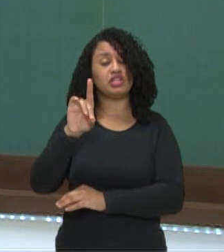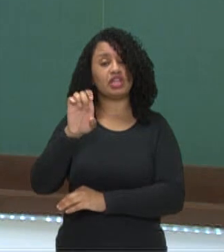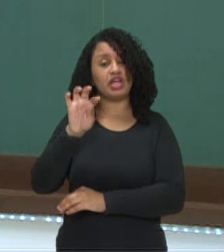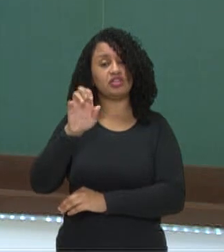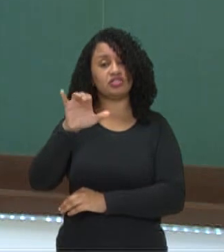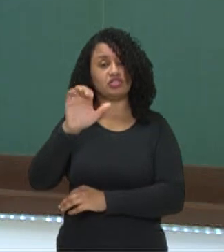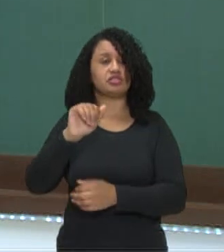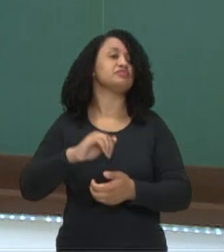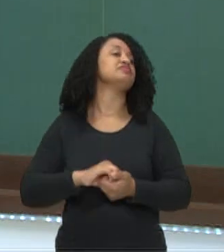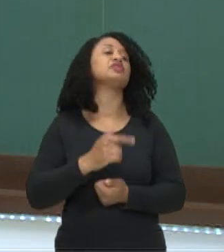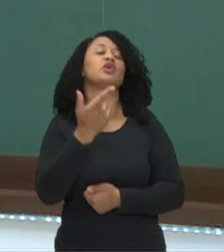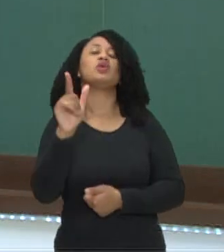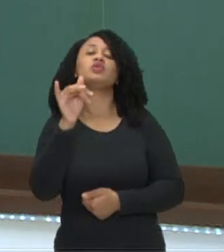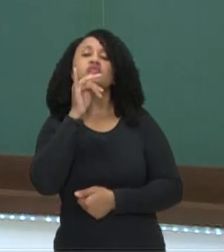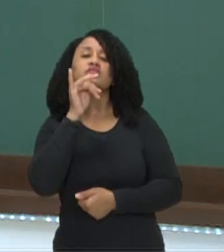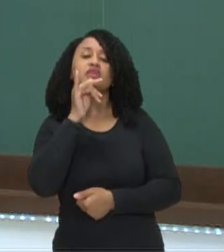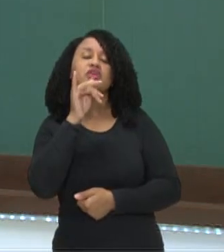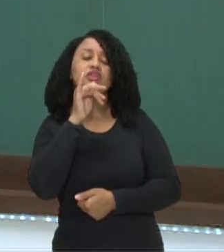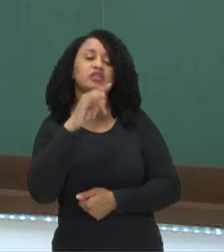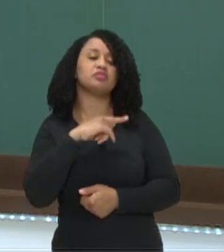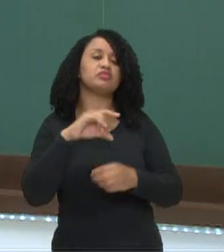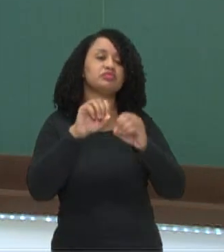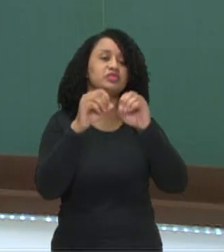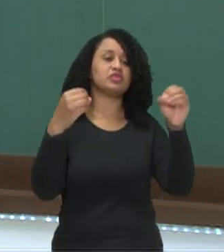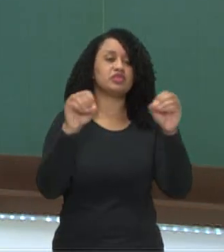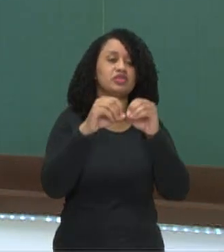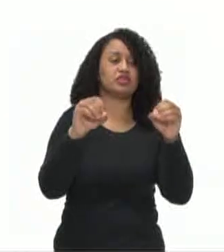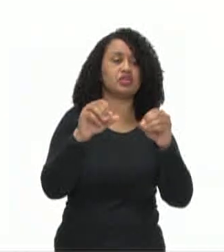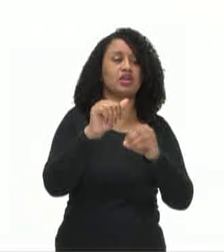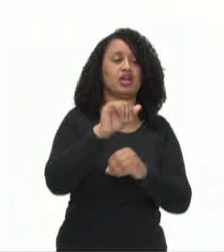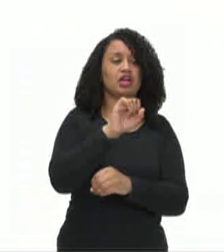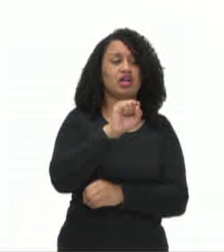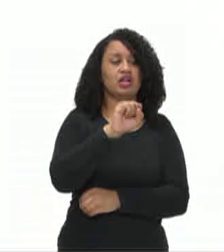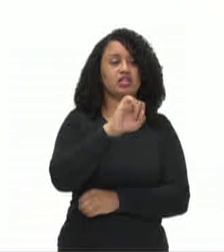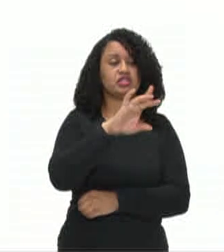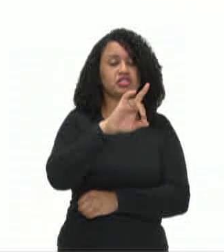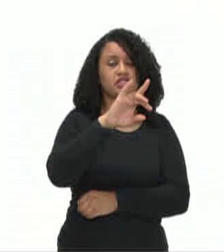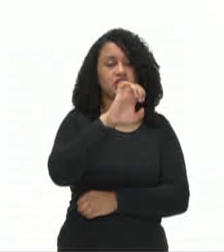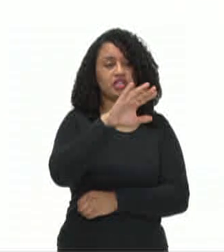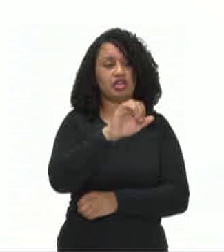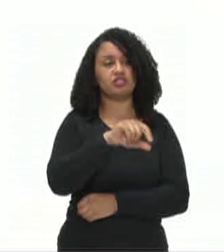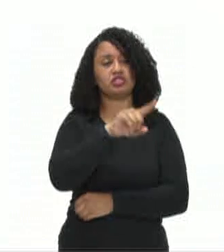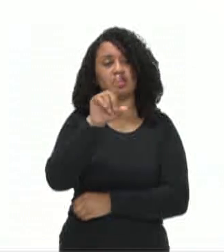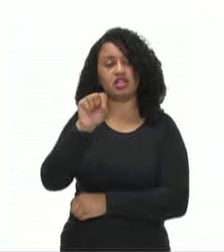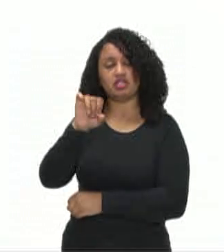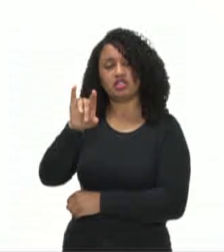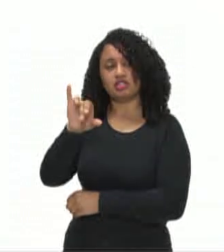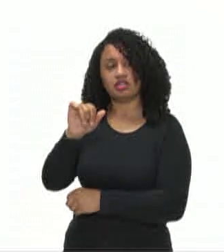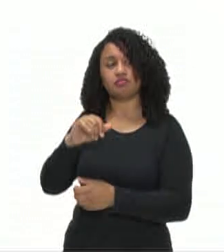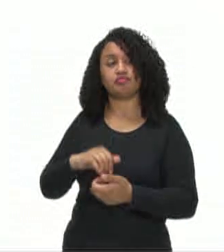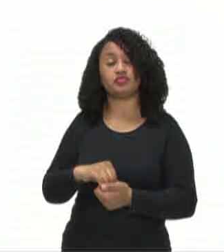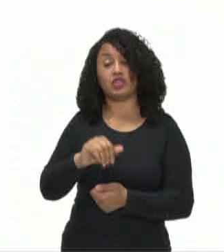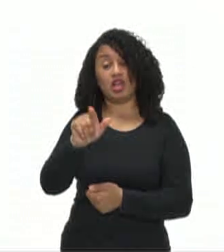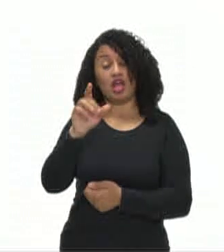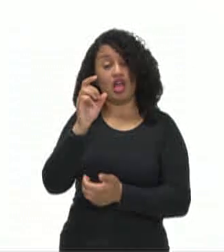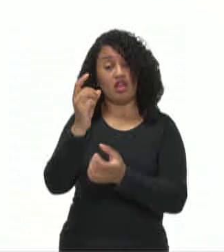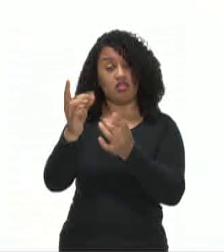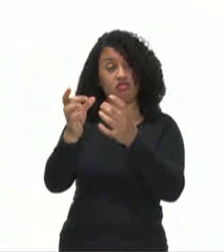Outros exemplos de orações coordenadas sintéticas. A vendedora nos viu e veio nos atender.